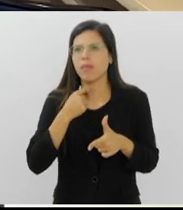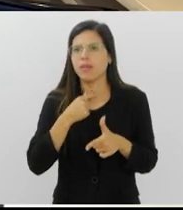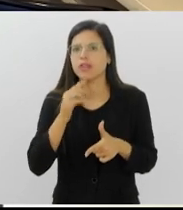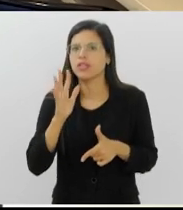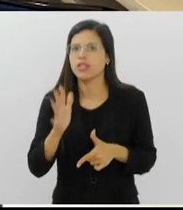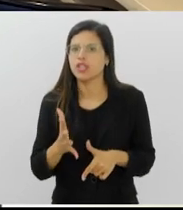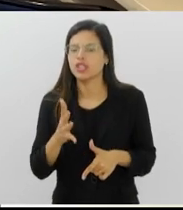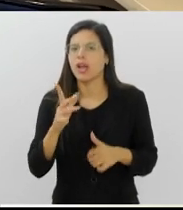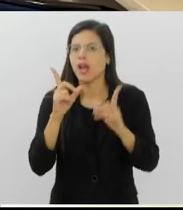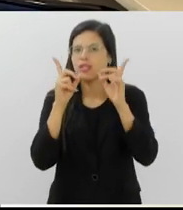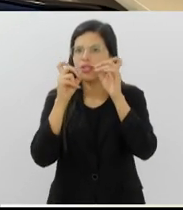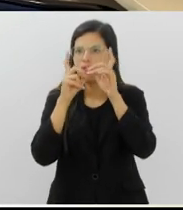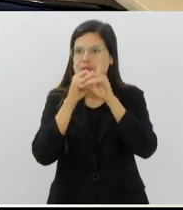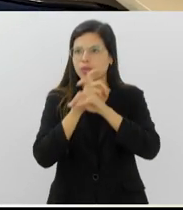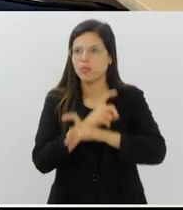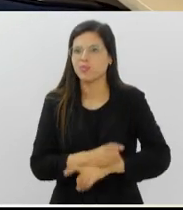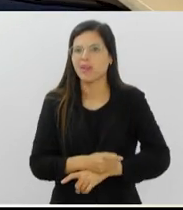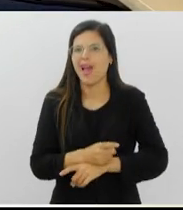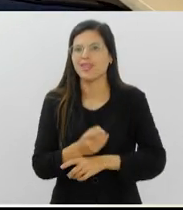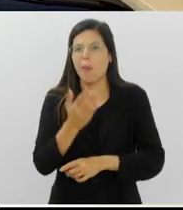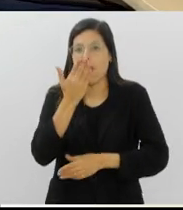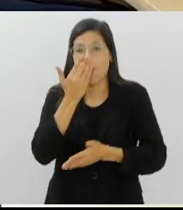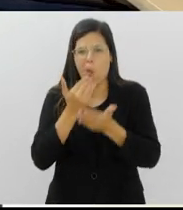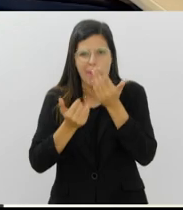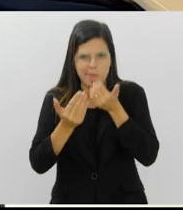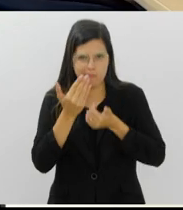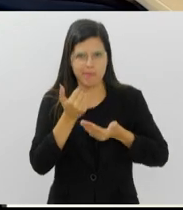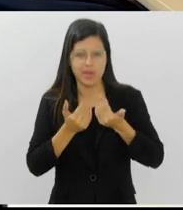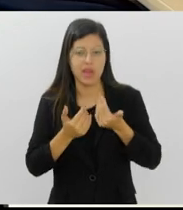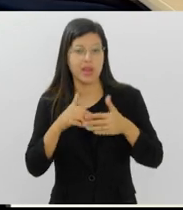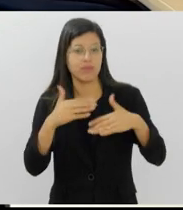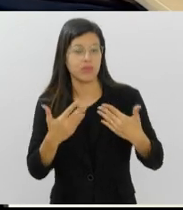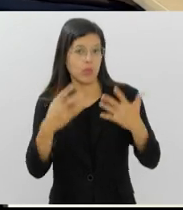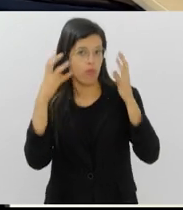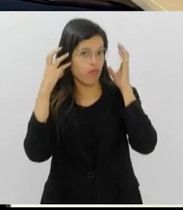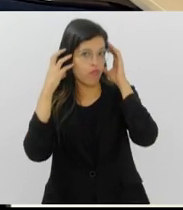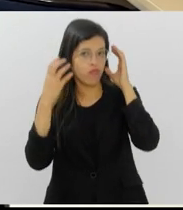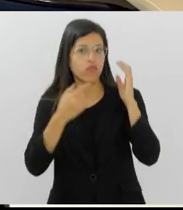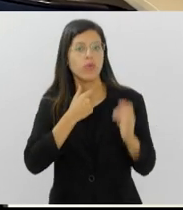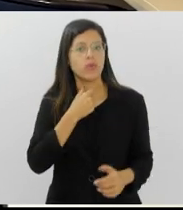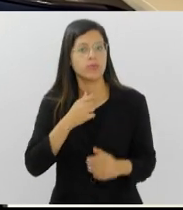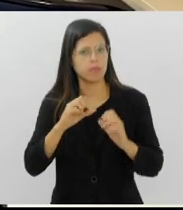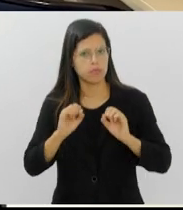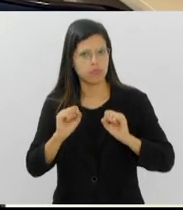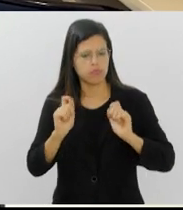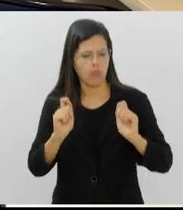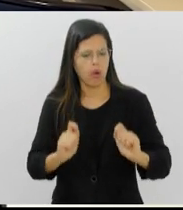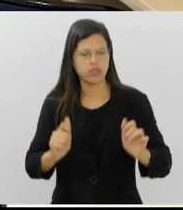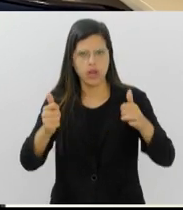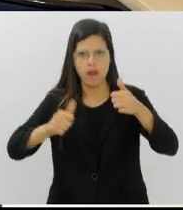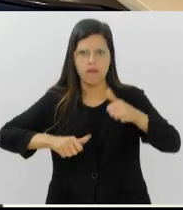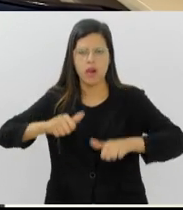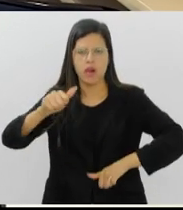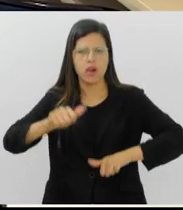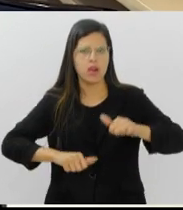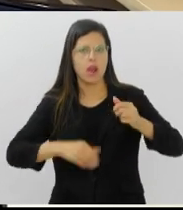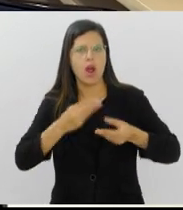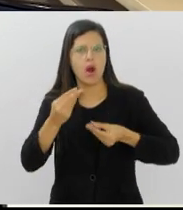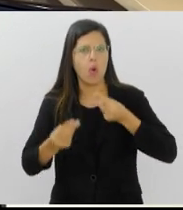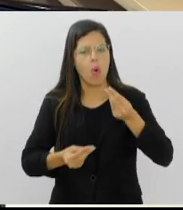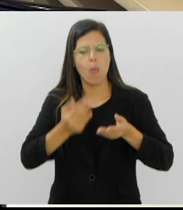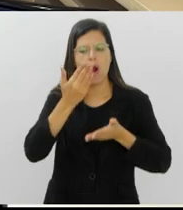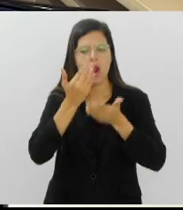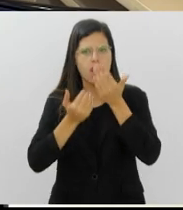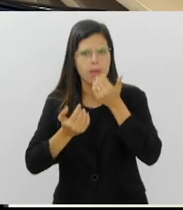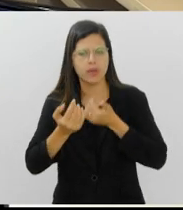alguma dificuldade para se alimentar. Então, o fonoaudiólogo pode avaliar a deglutição desse paciente,